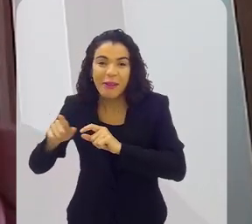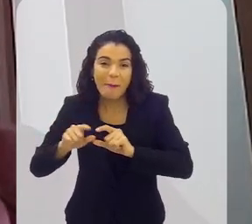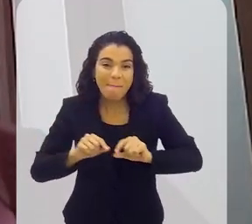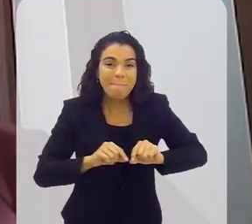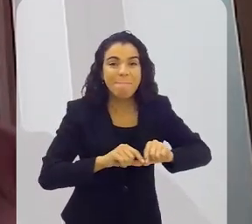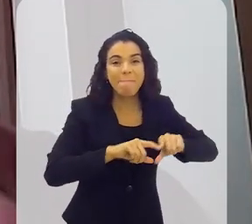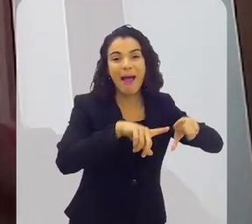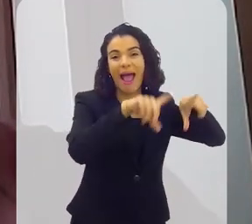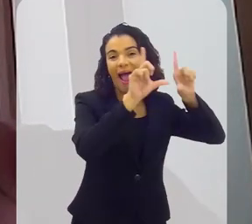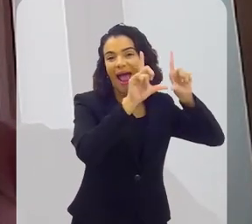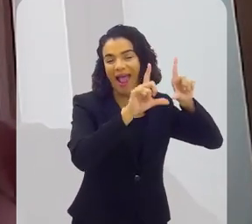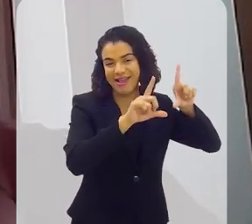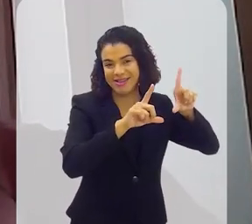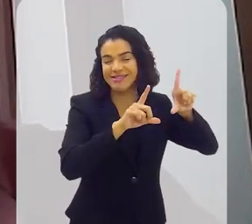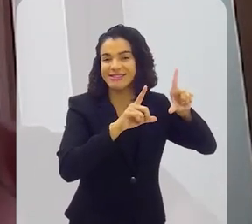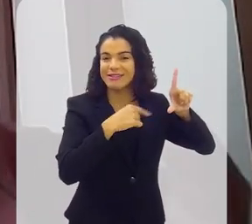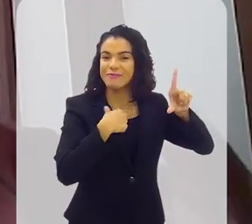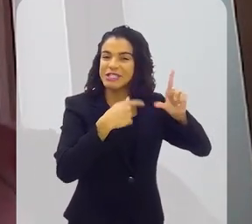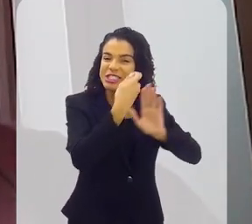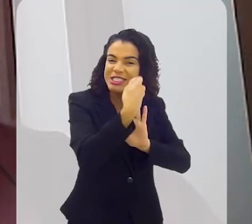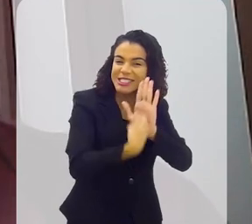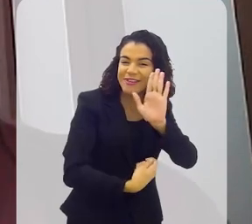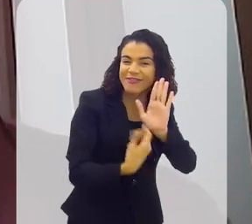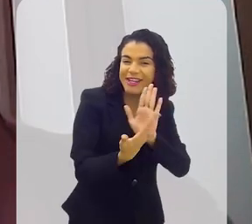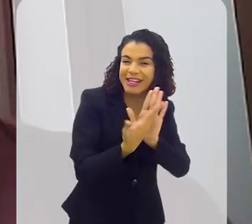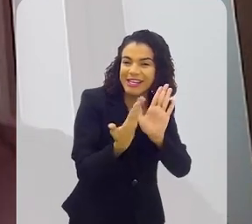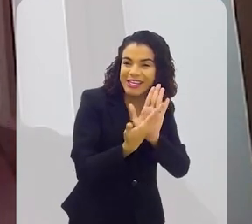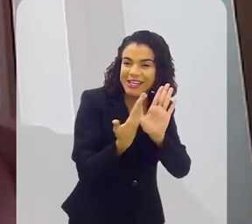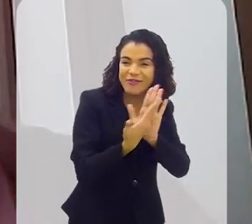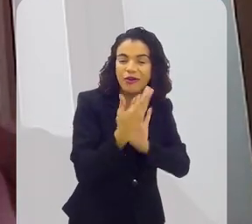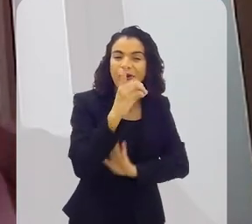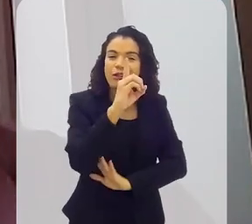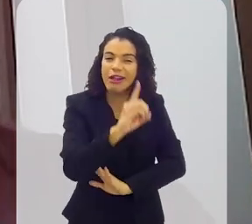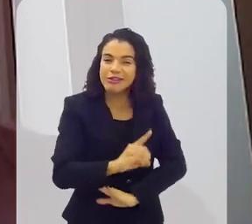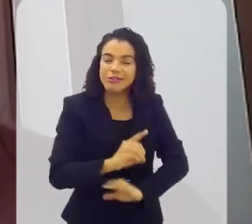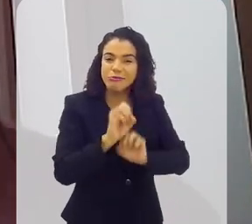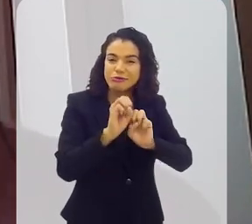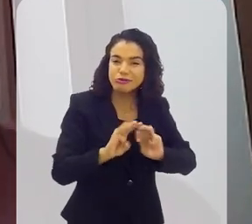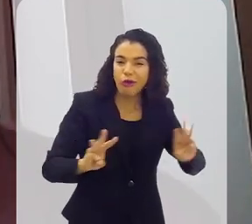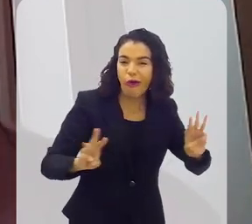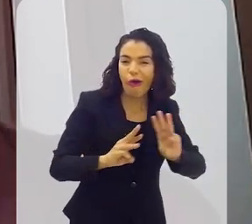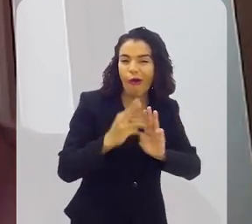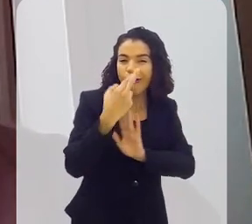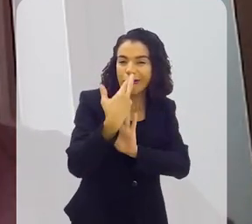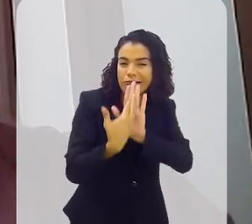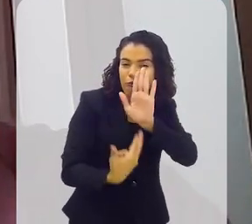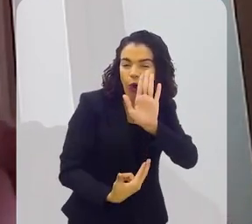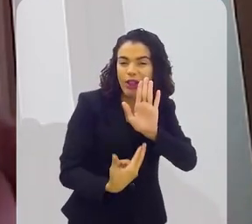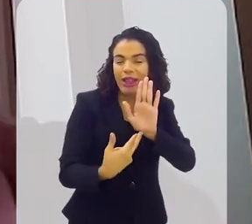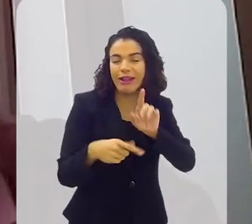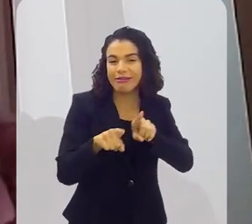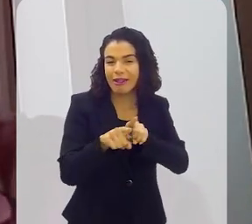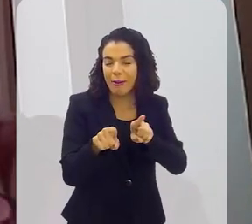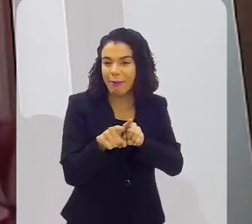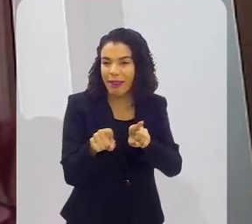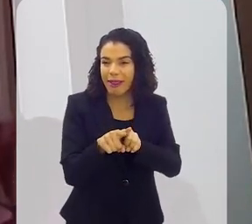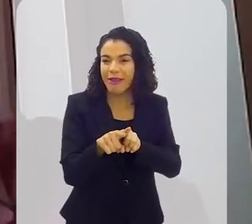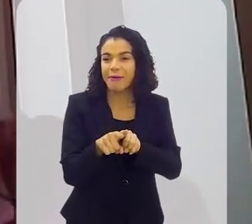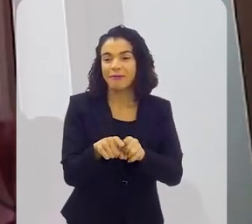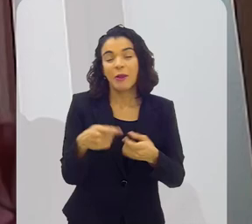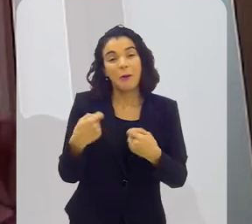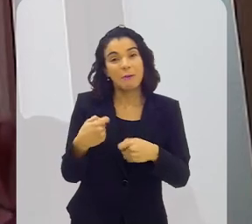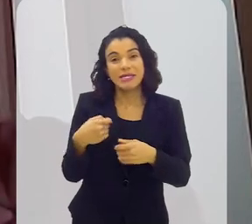mais misturando a coisa de escrever os livros com direção de show, escrevendo o roteiro. Estou escrevendo também, estou terminando,